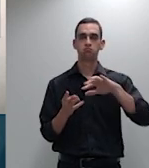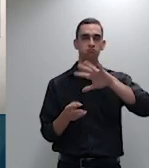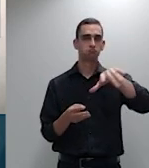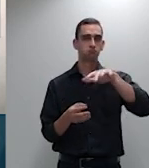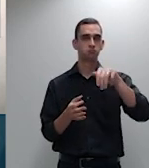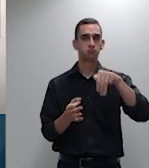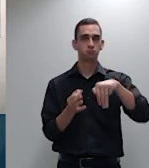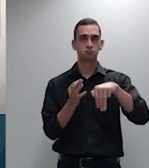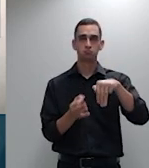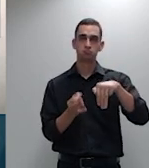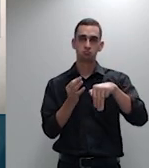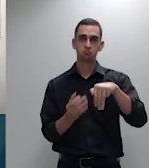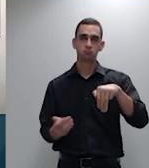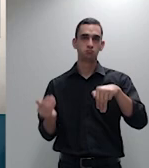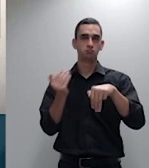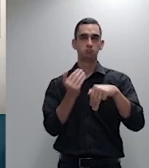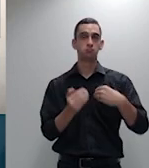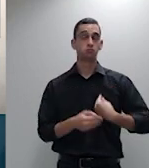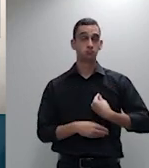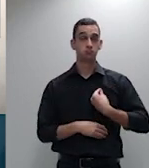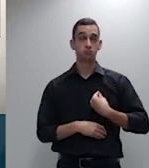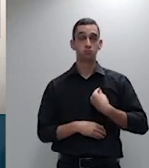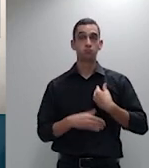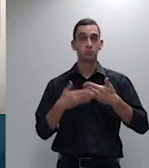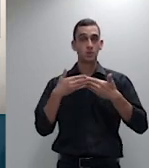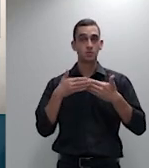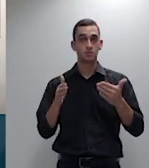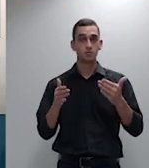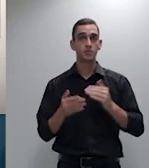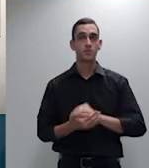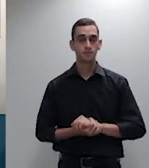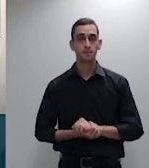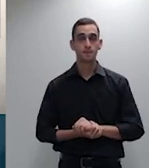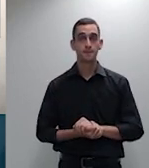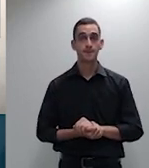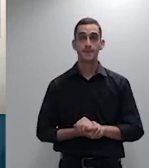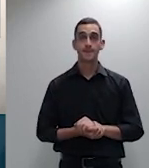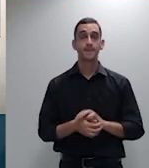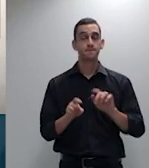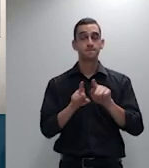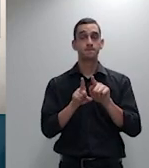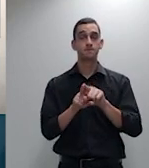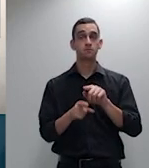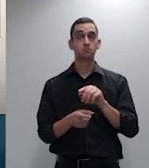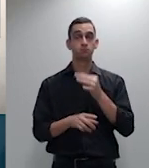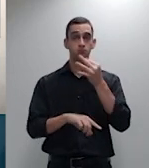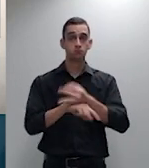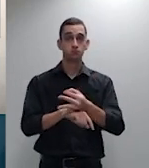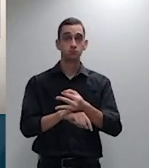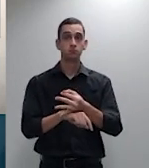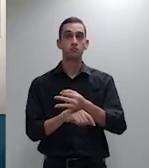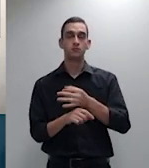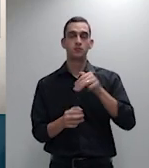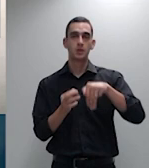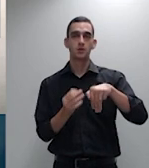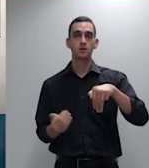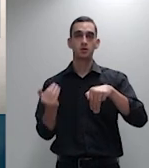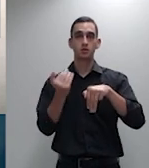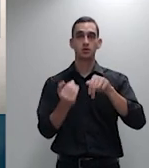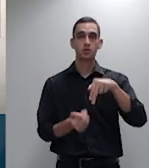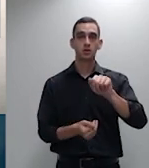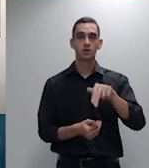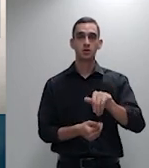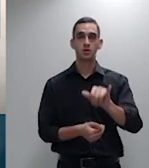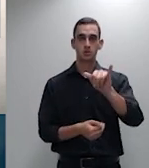Belize e Moura Ribeiro, foi aberta a sessão. Ausente justificadamente, a senhora ministra Nancy Andrigui. Presidiram a